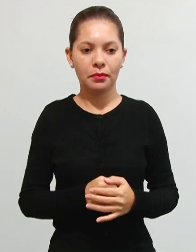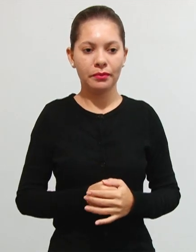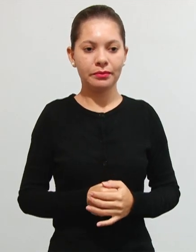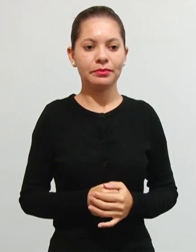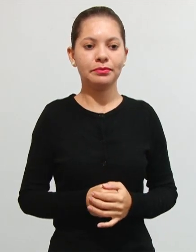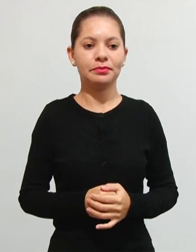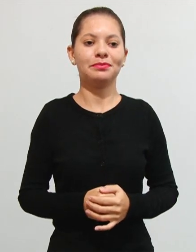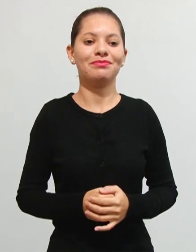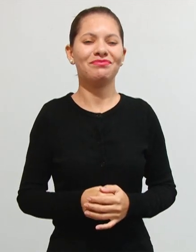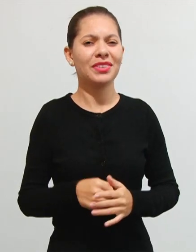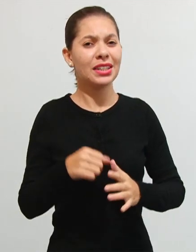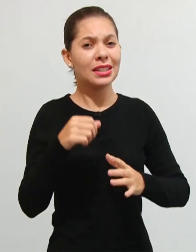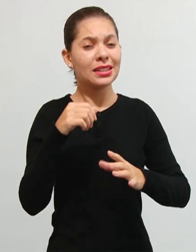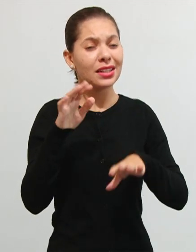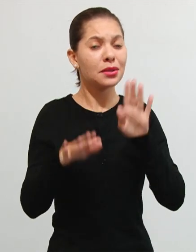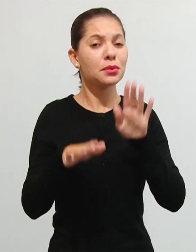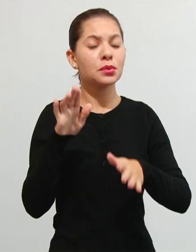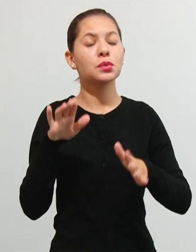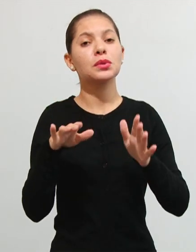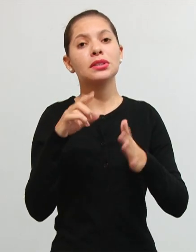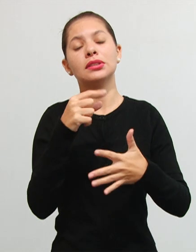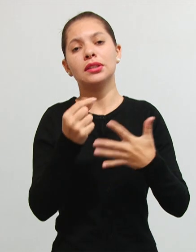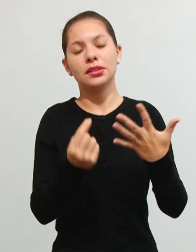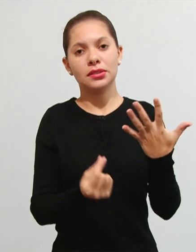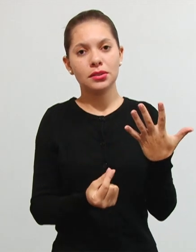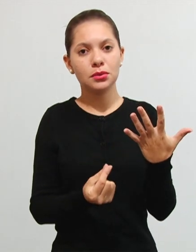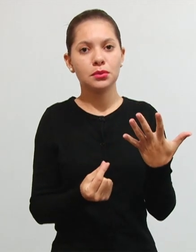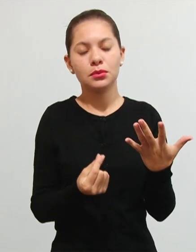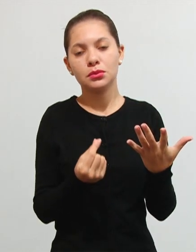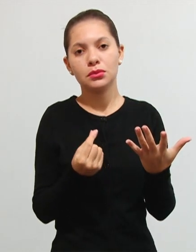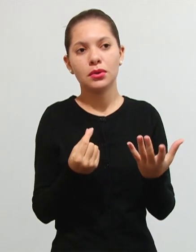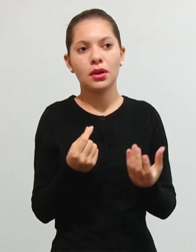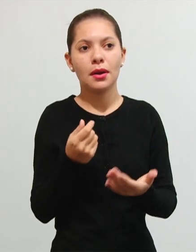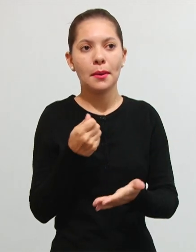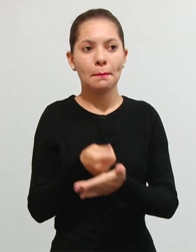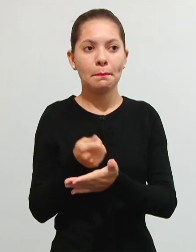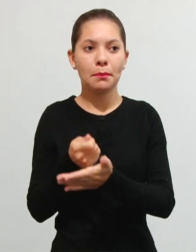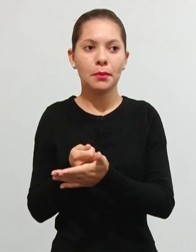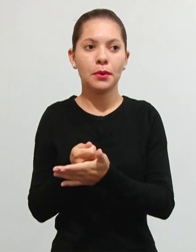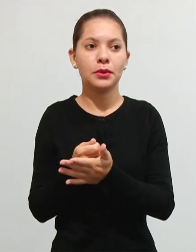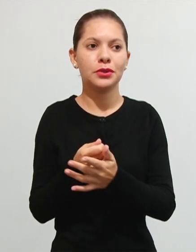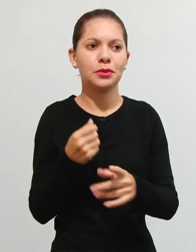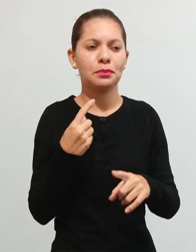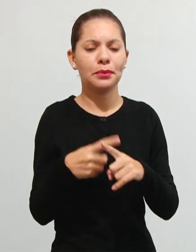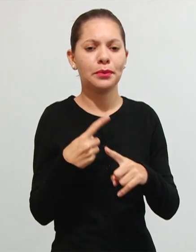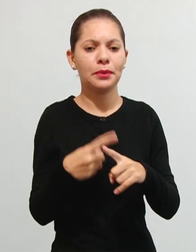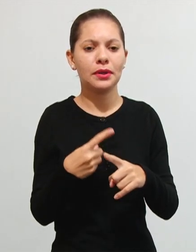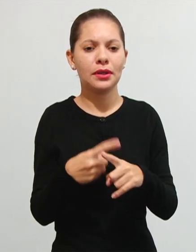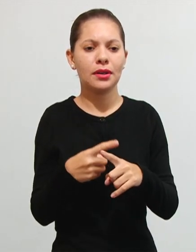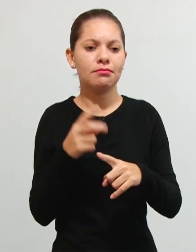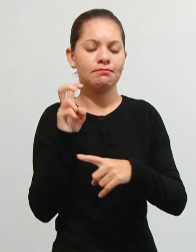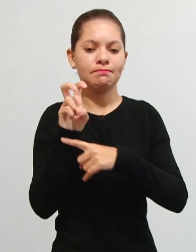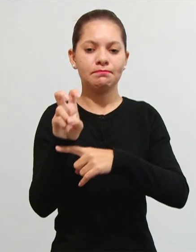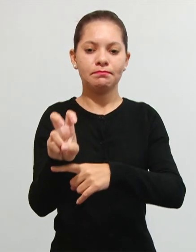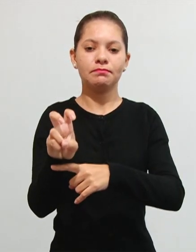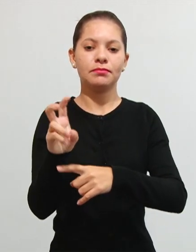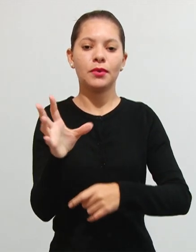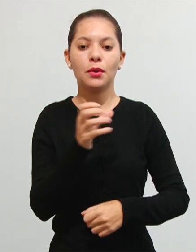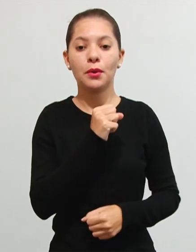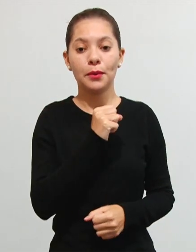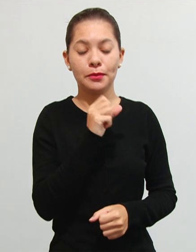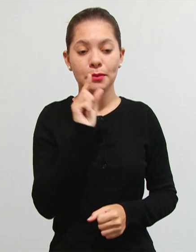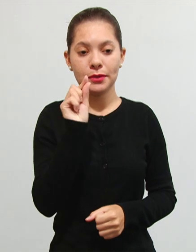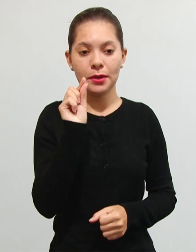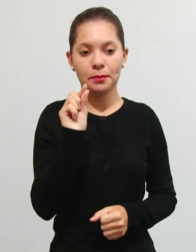e tem alguns requisitos poderá ser instituídos para que esses empréstimos compulsórios? vamos lá para